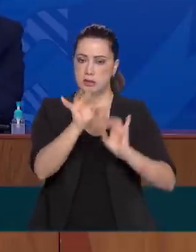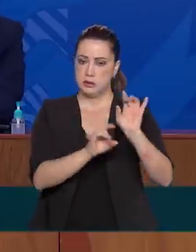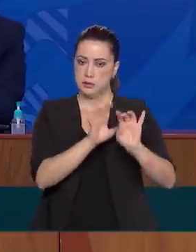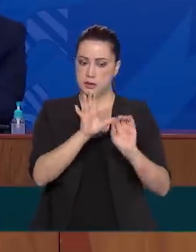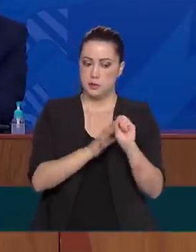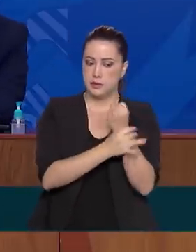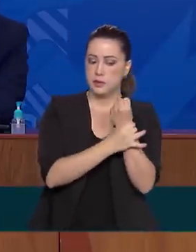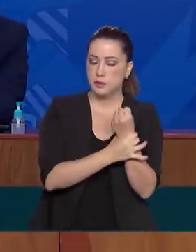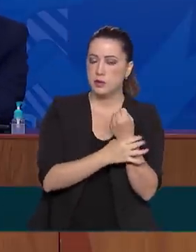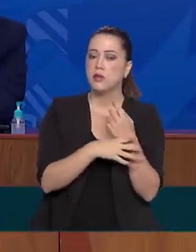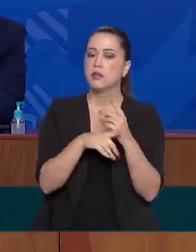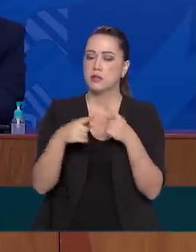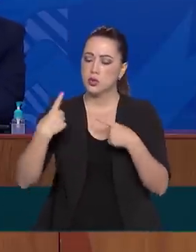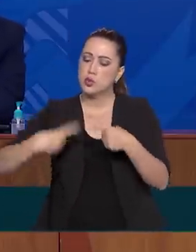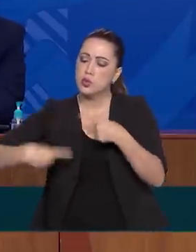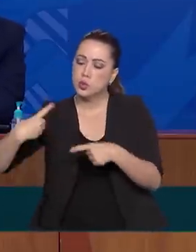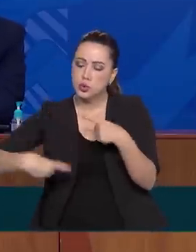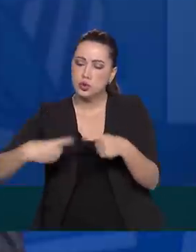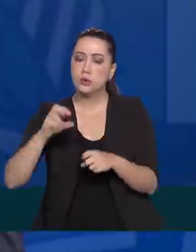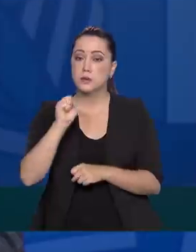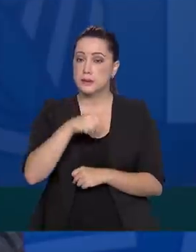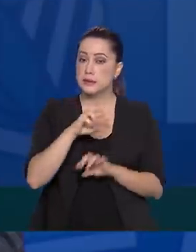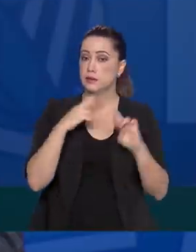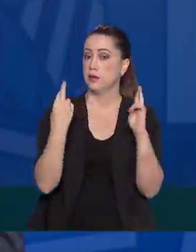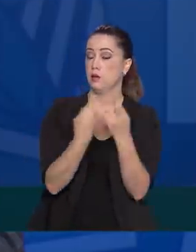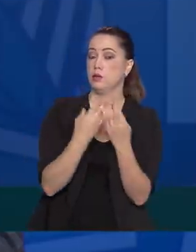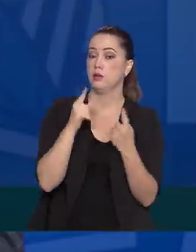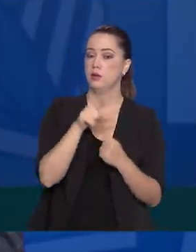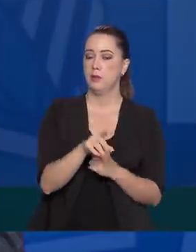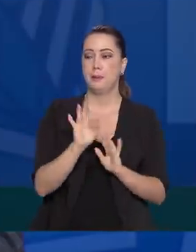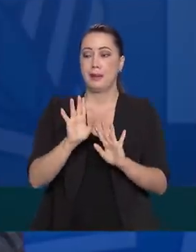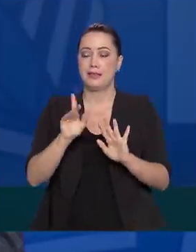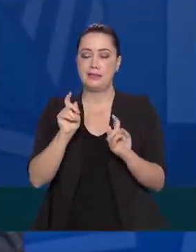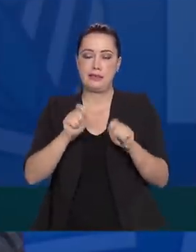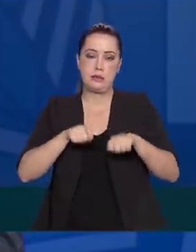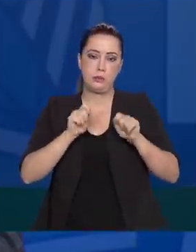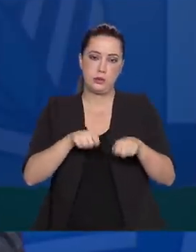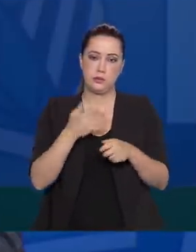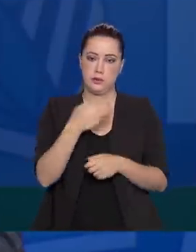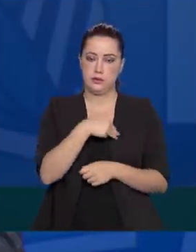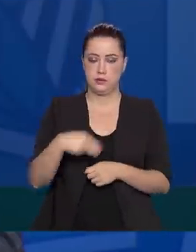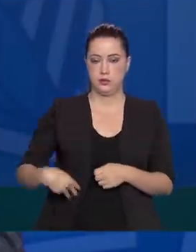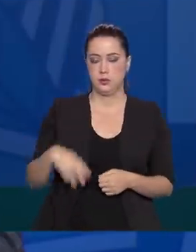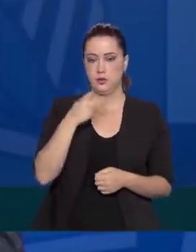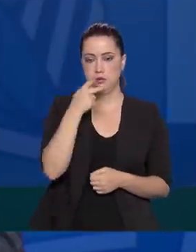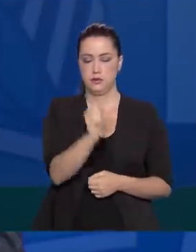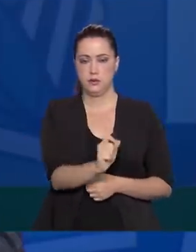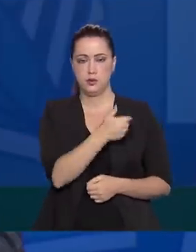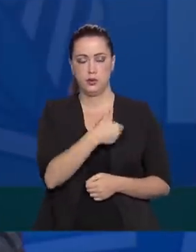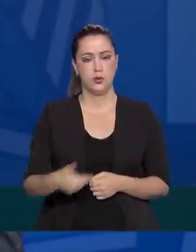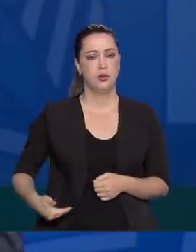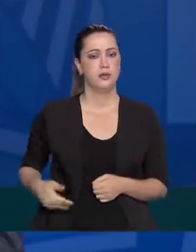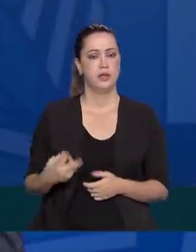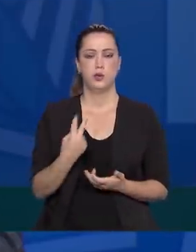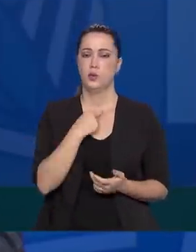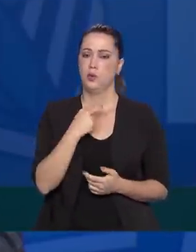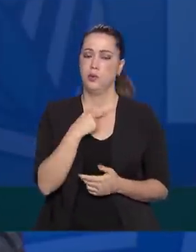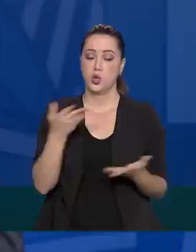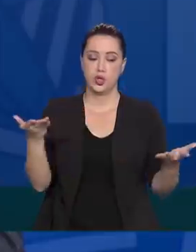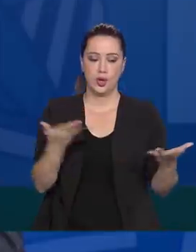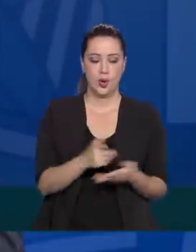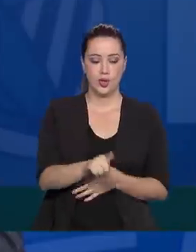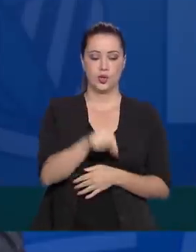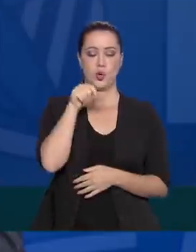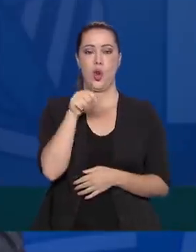segurança pública foi debatida na reunião. Sobre essa possibilidade, o ministro afirmou que o governo não vai tomar uma